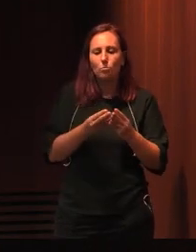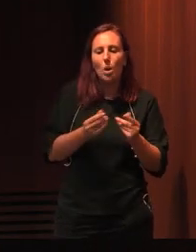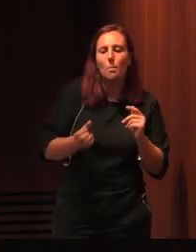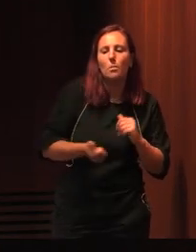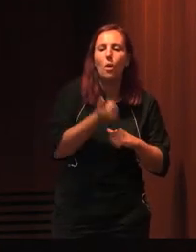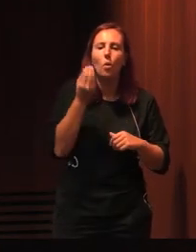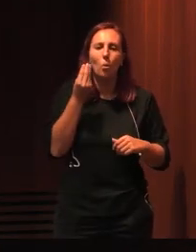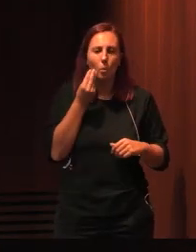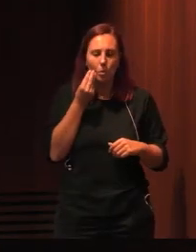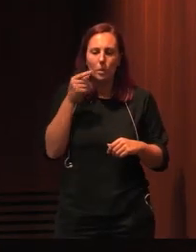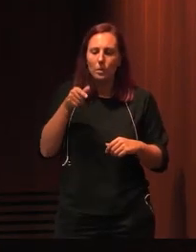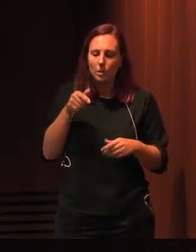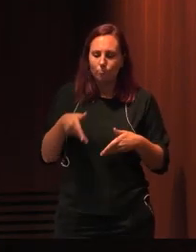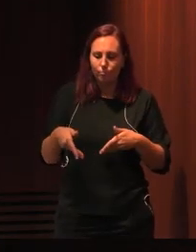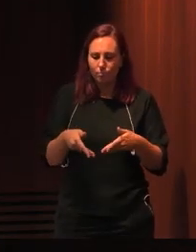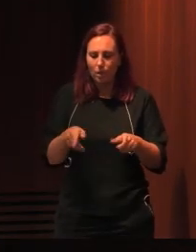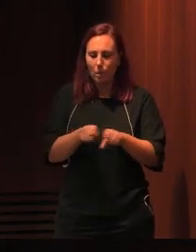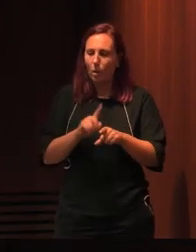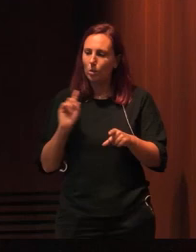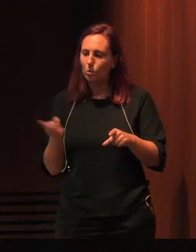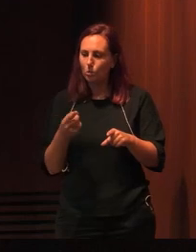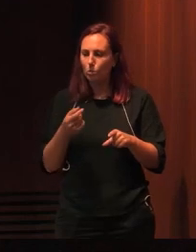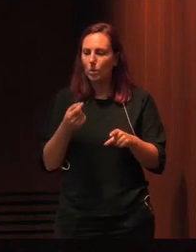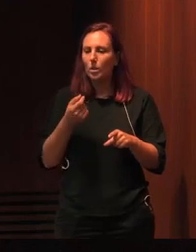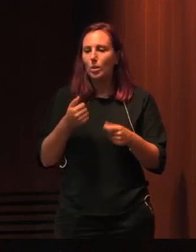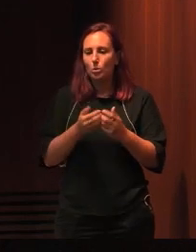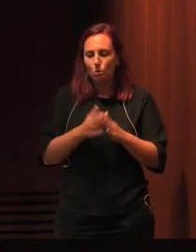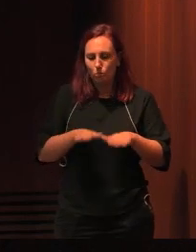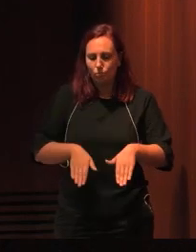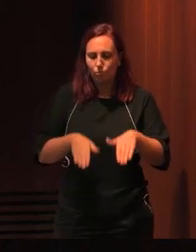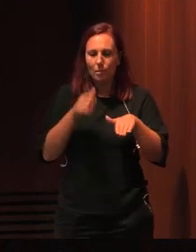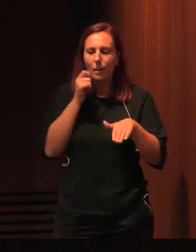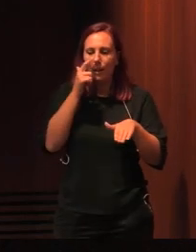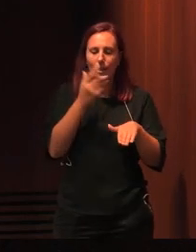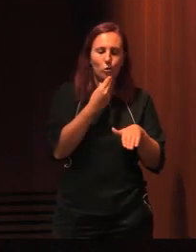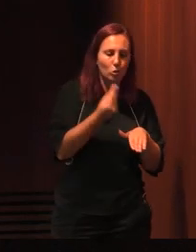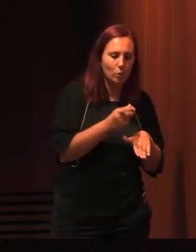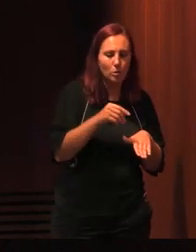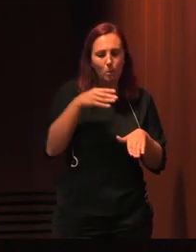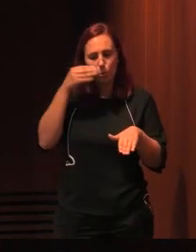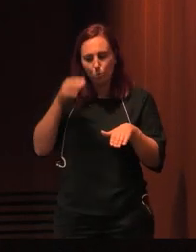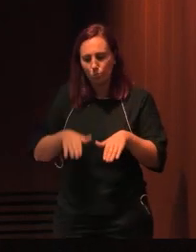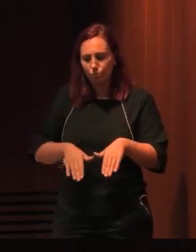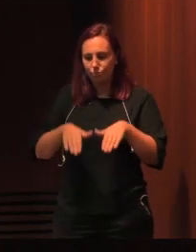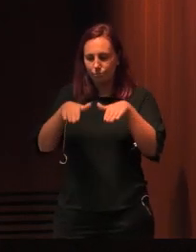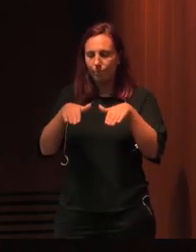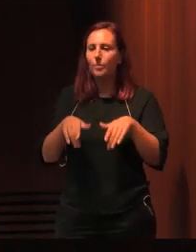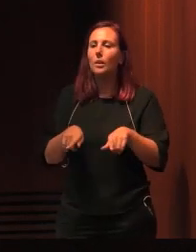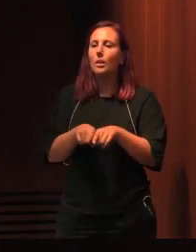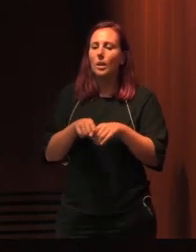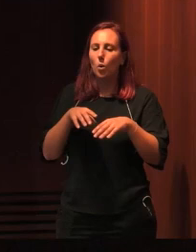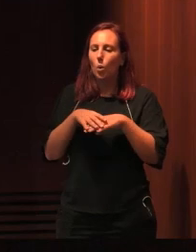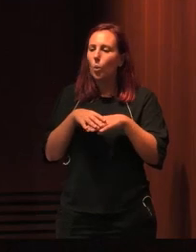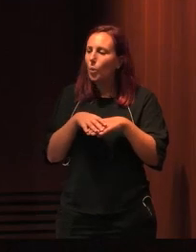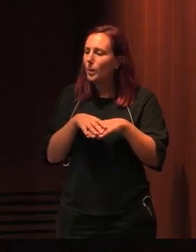E neste caminho que é comum, crescemos juntos, os mais jovens e os mais crescidos. Neste desígnio da rede de